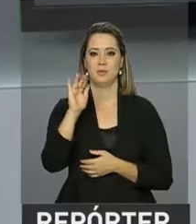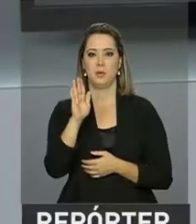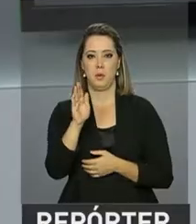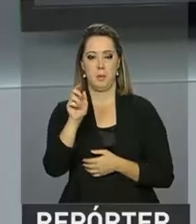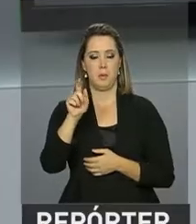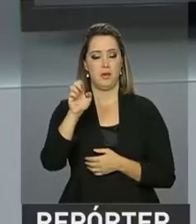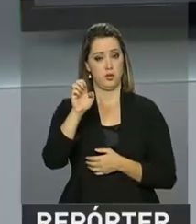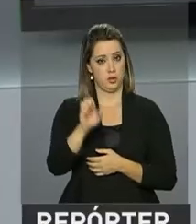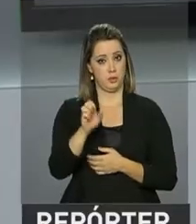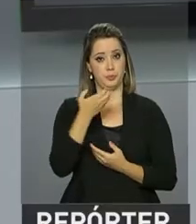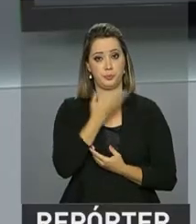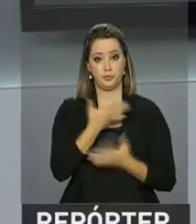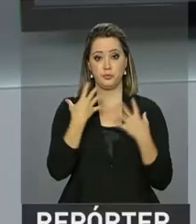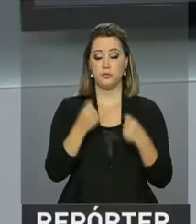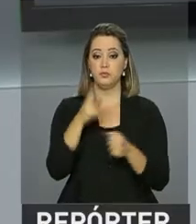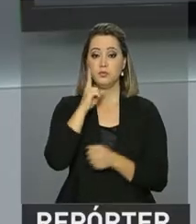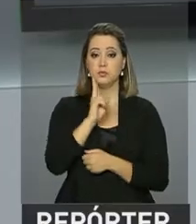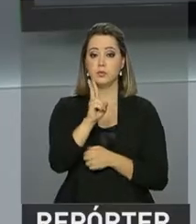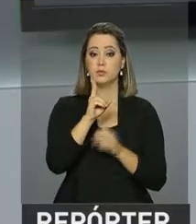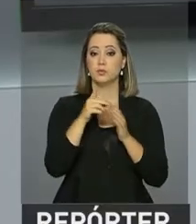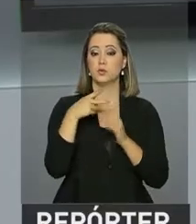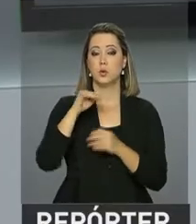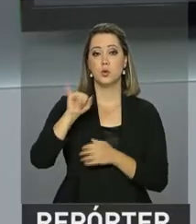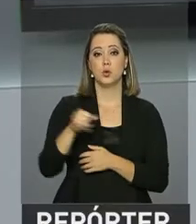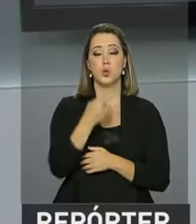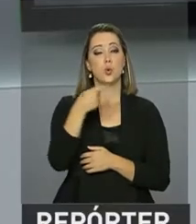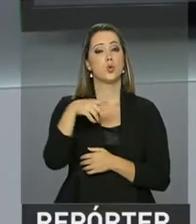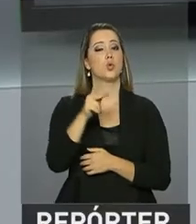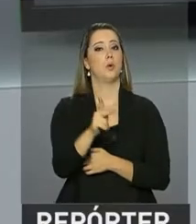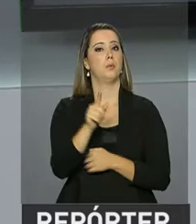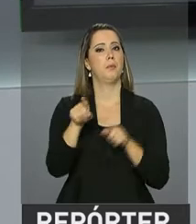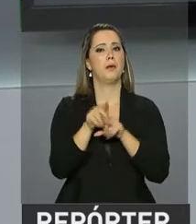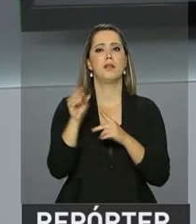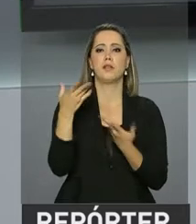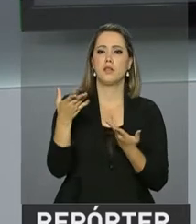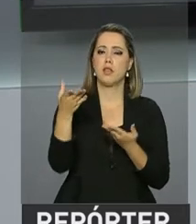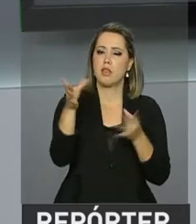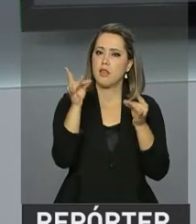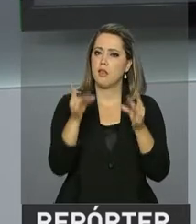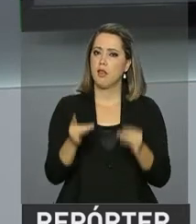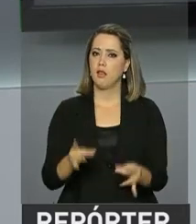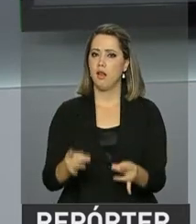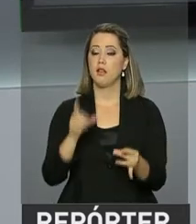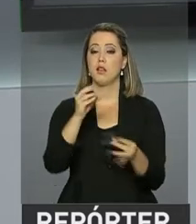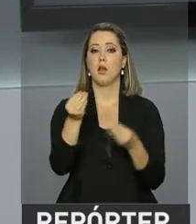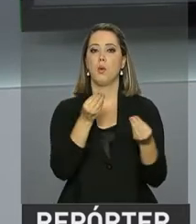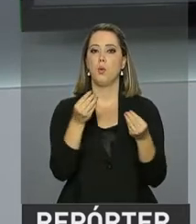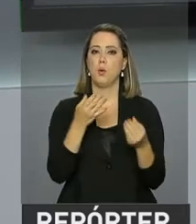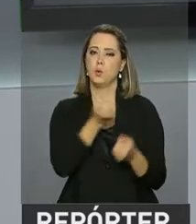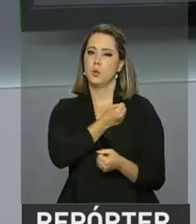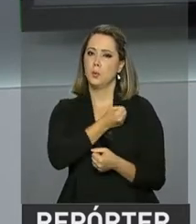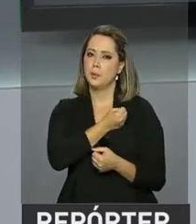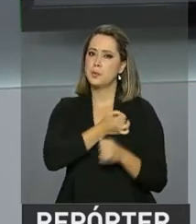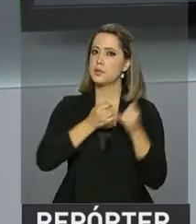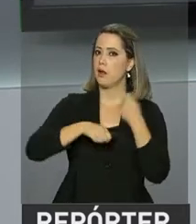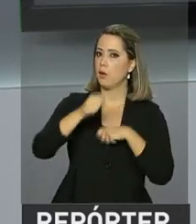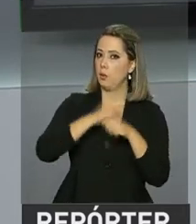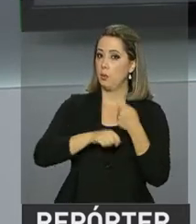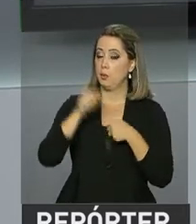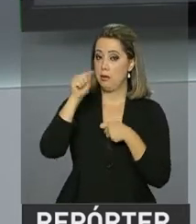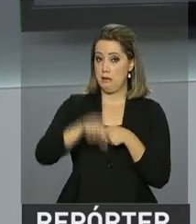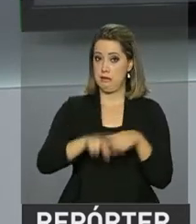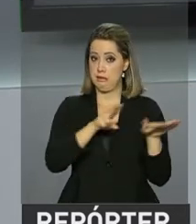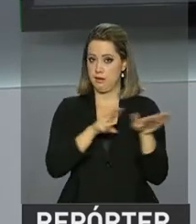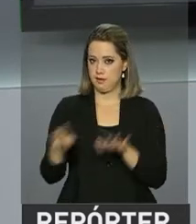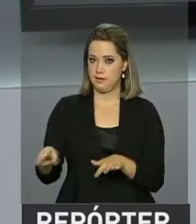Nós vamos então conversar com o repórter João Pedro Neto, que traz outros detalhes sobre índices da economia que saíram esta